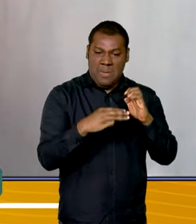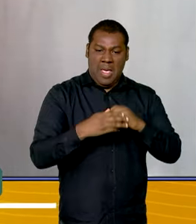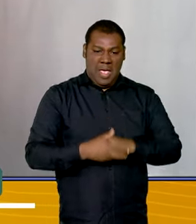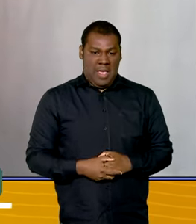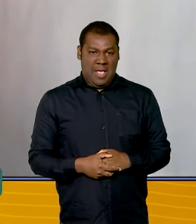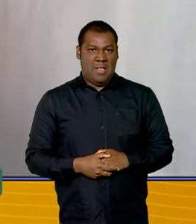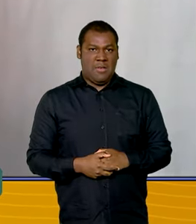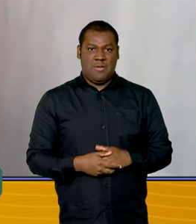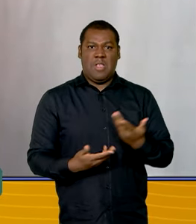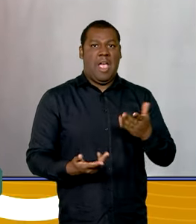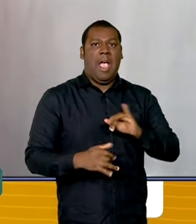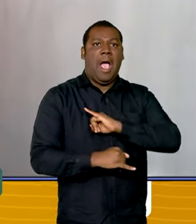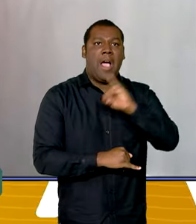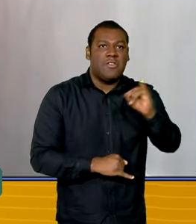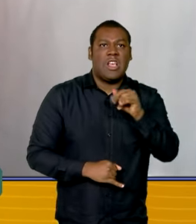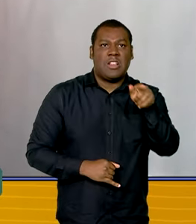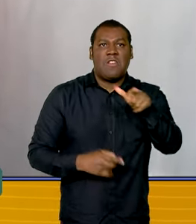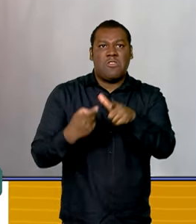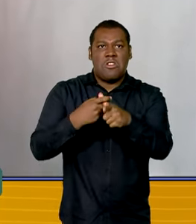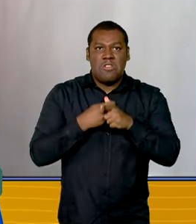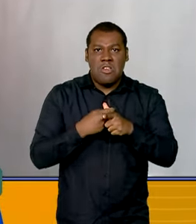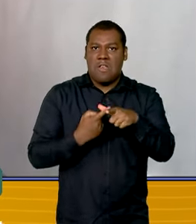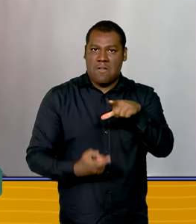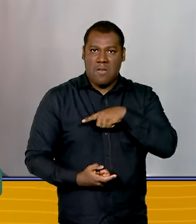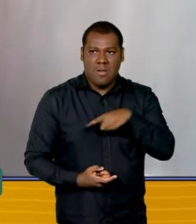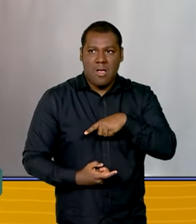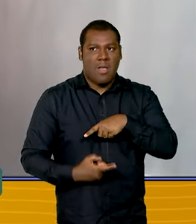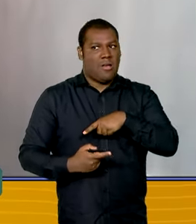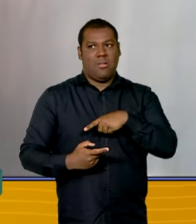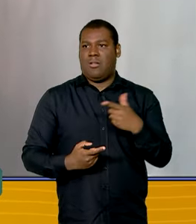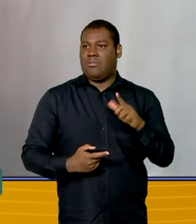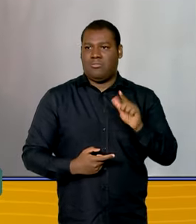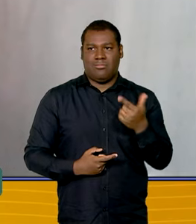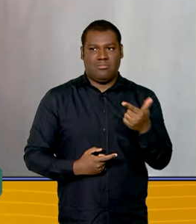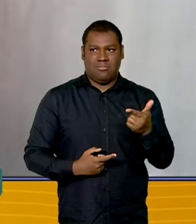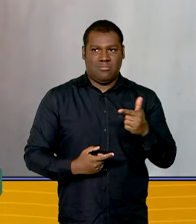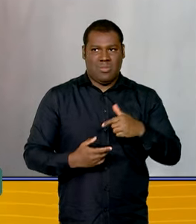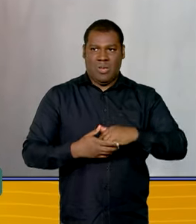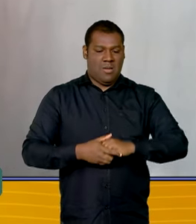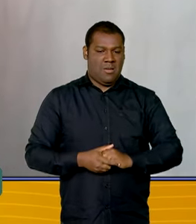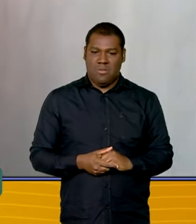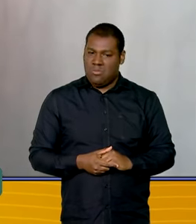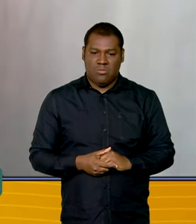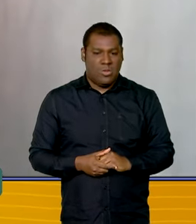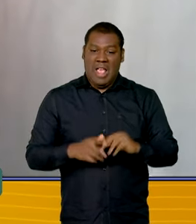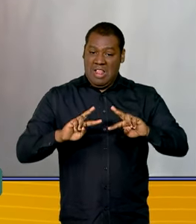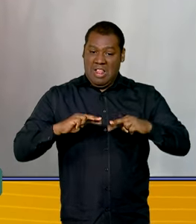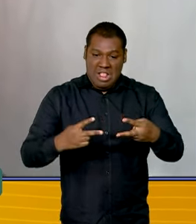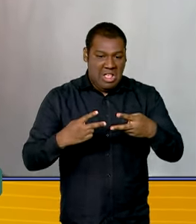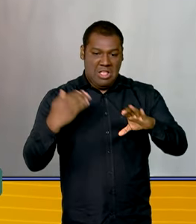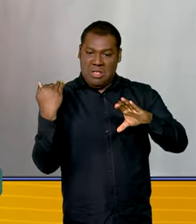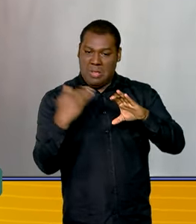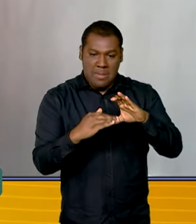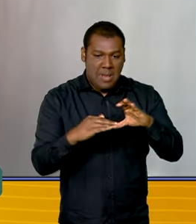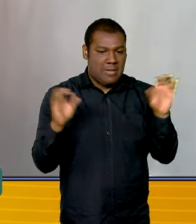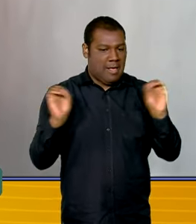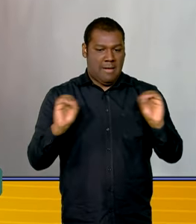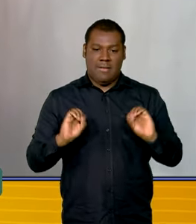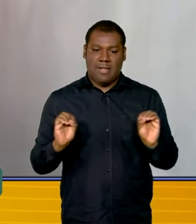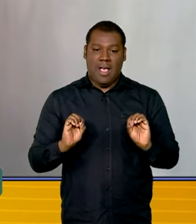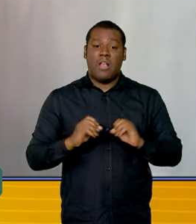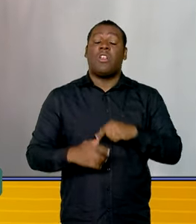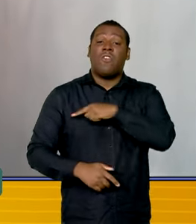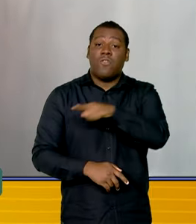malha, não manda link para você clicar e acessar e passar informações, nada disso. Qualquer acesso às suas